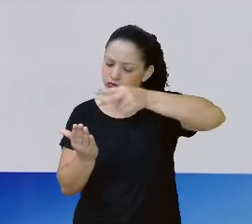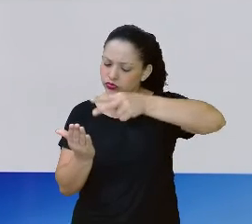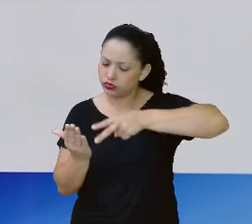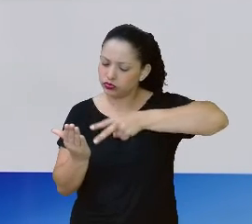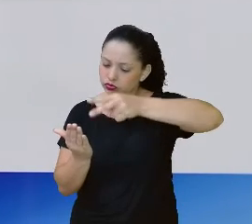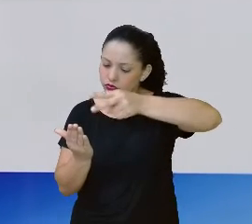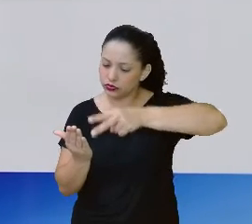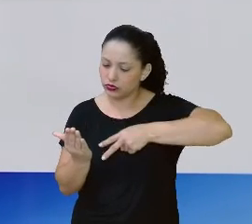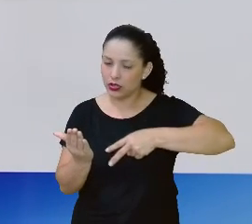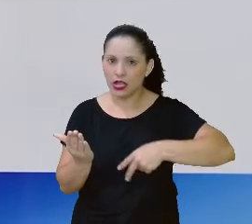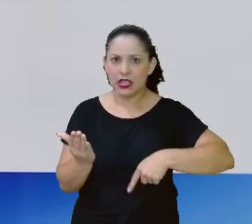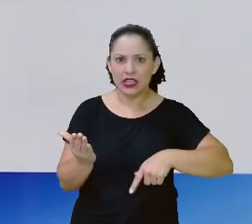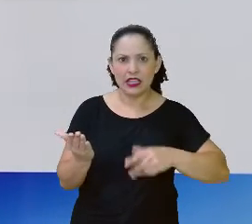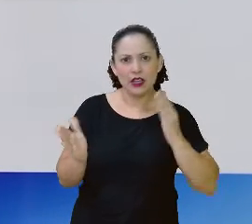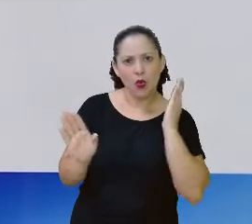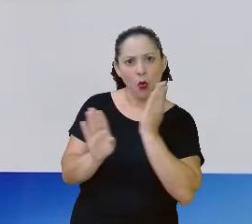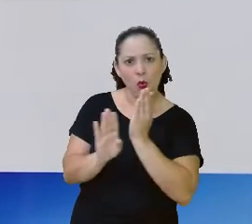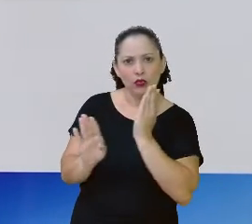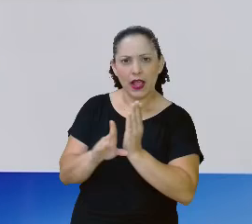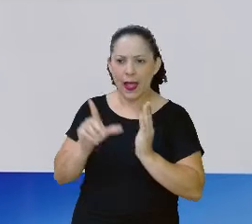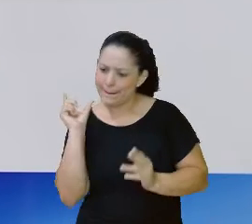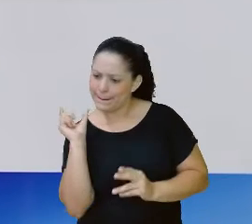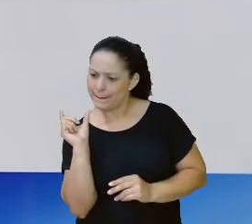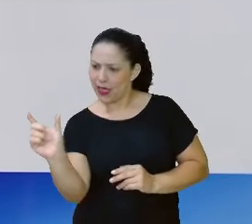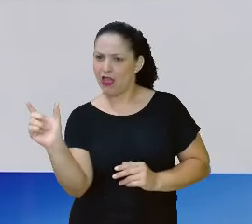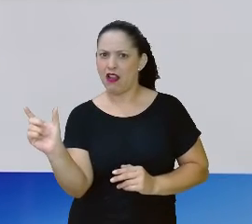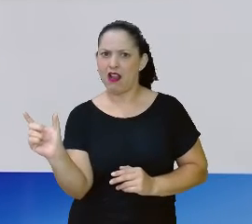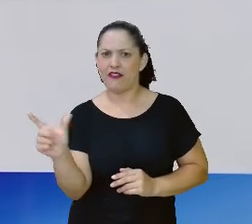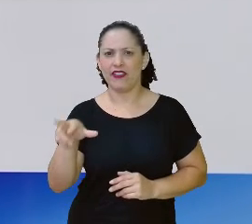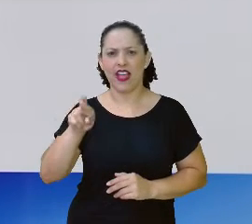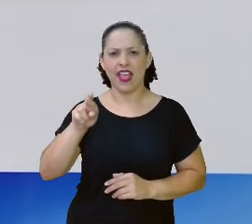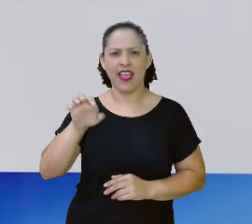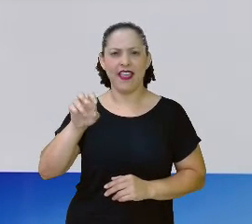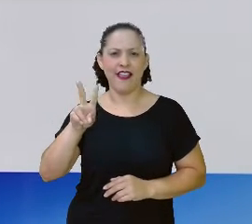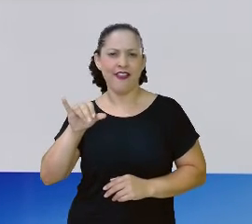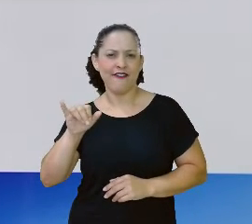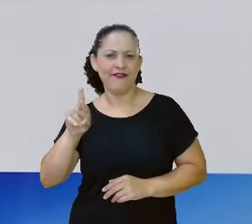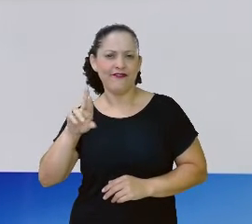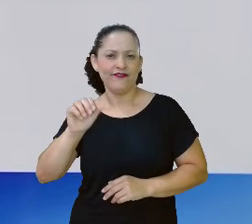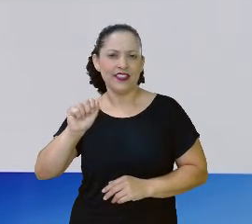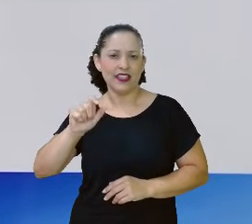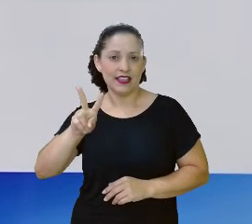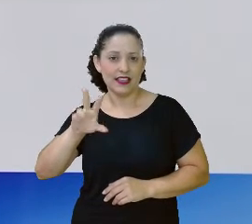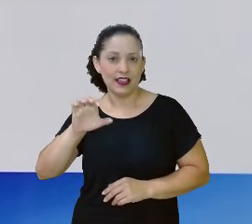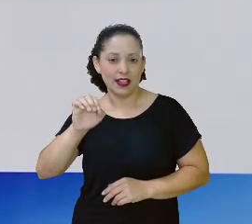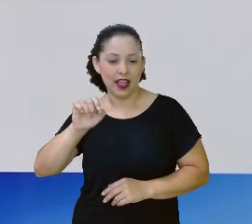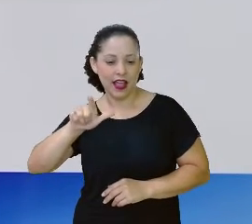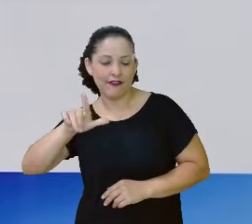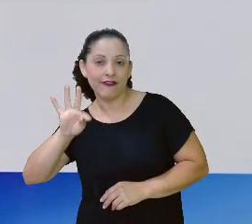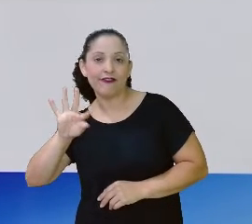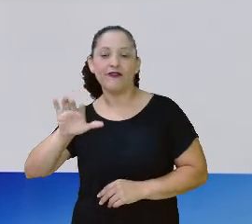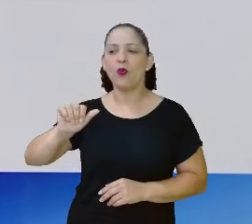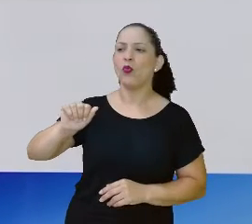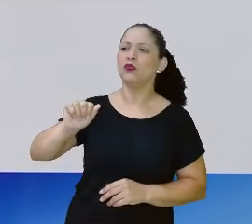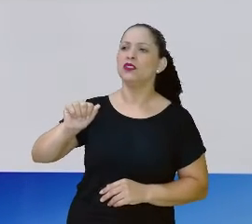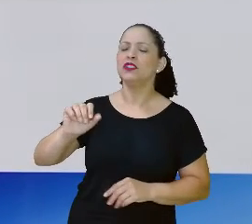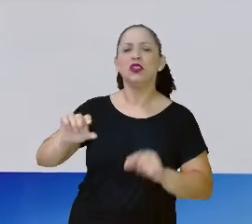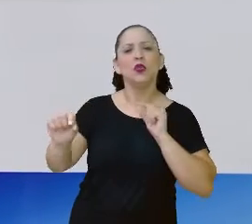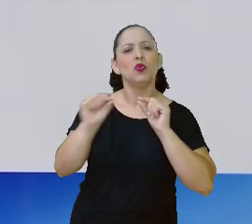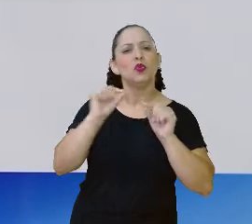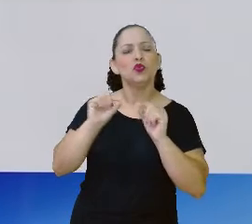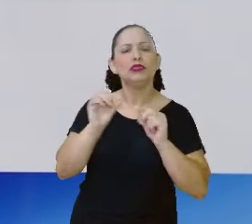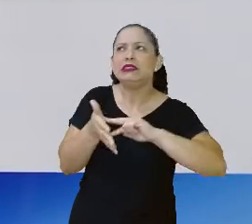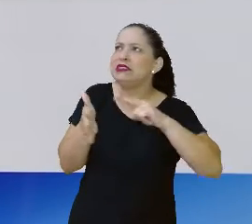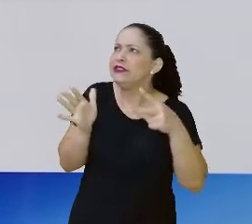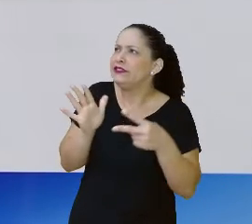observam a palavra reviravolta. Será que você sabe o que significa? Professor, eu